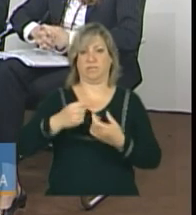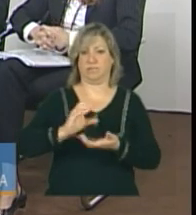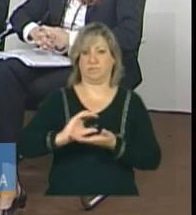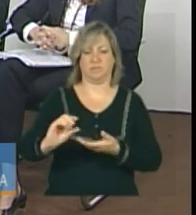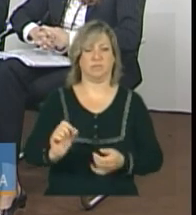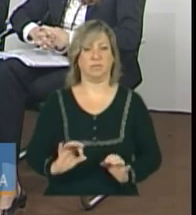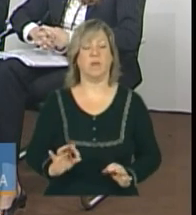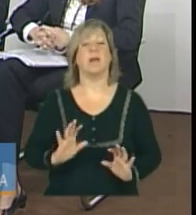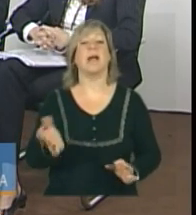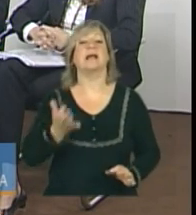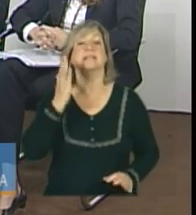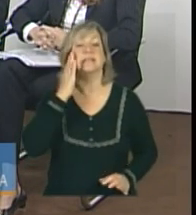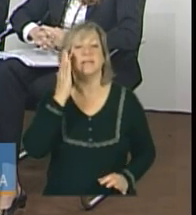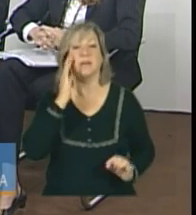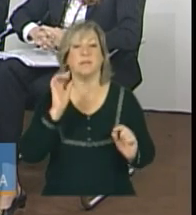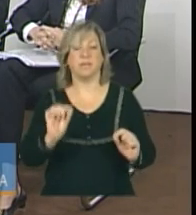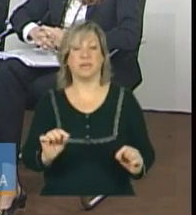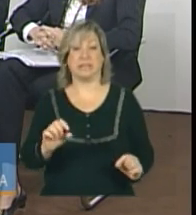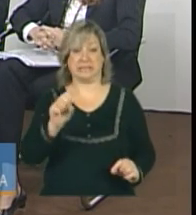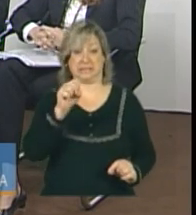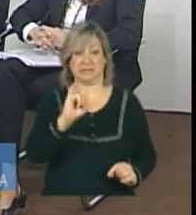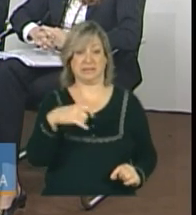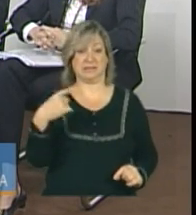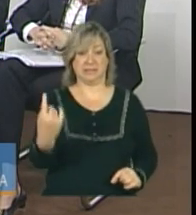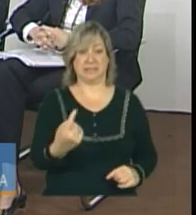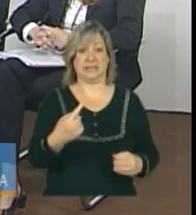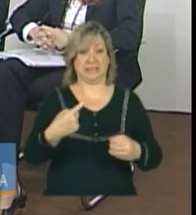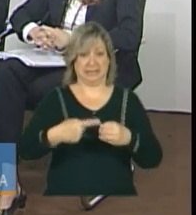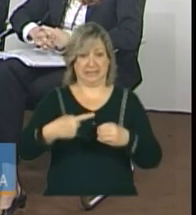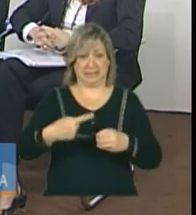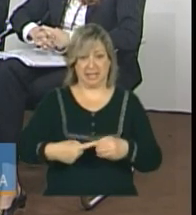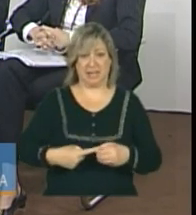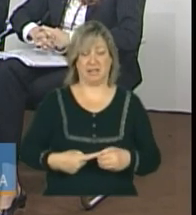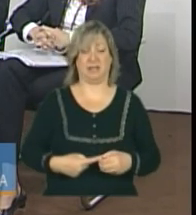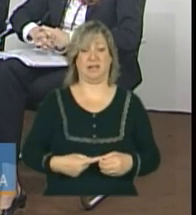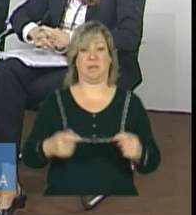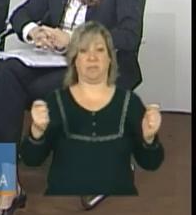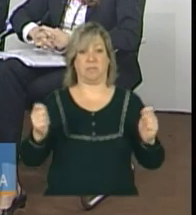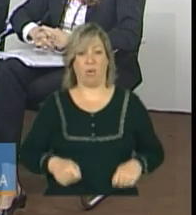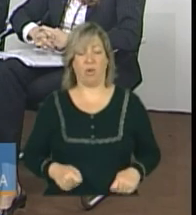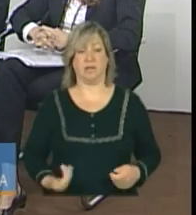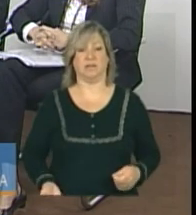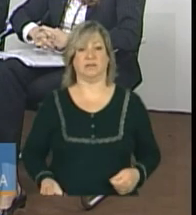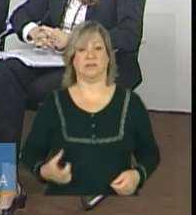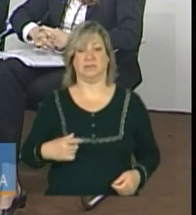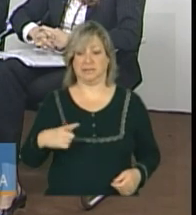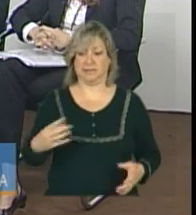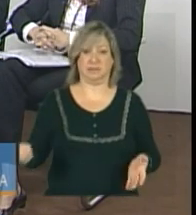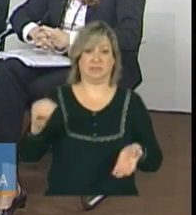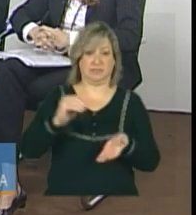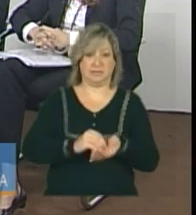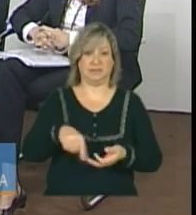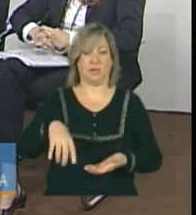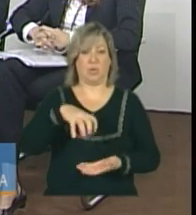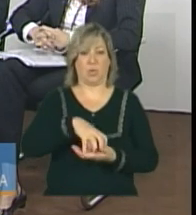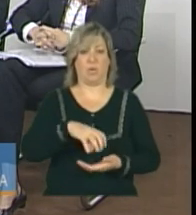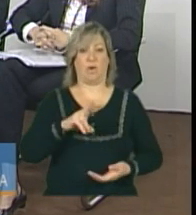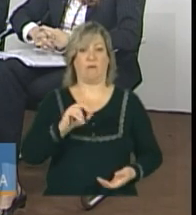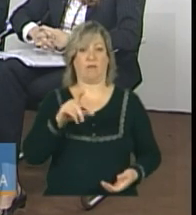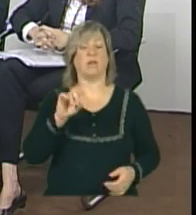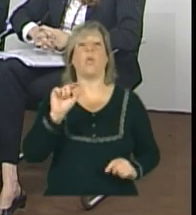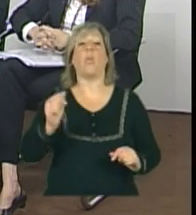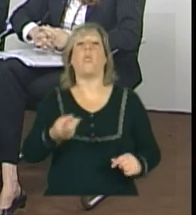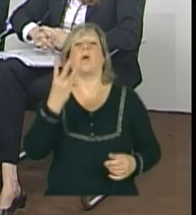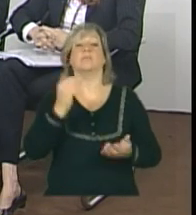quer saber o seguinte, caso a cidade seja contemplada com a equipe volante, quanto que vai aumentar em recurso para